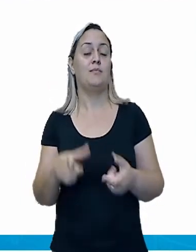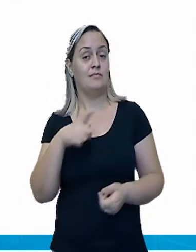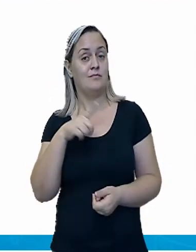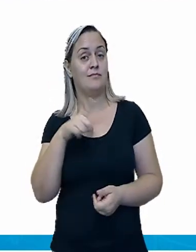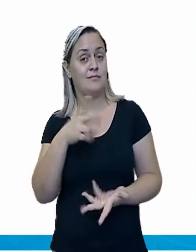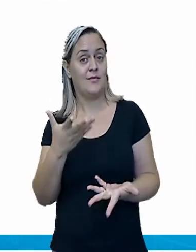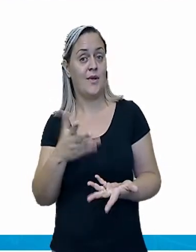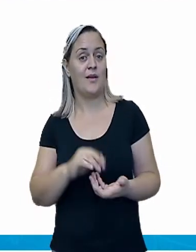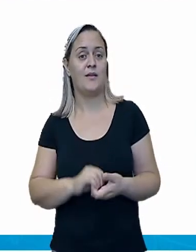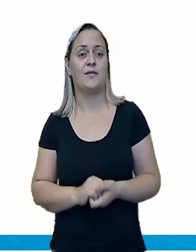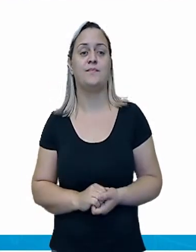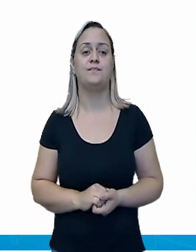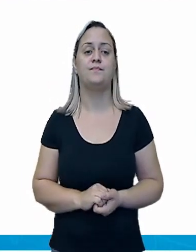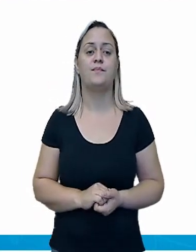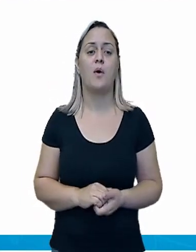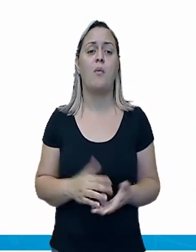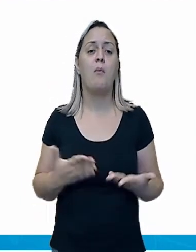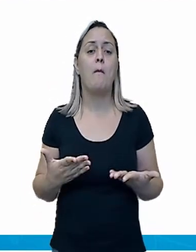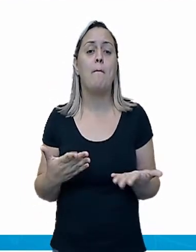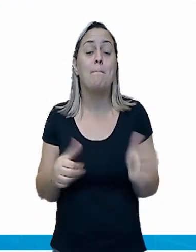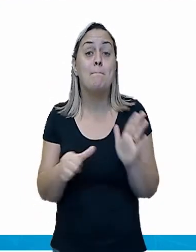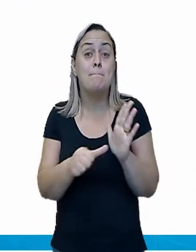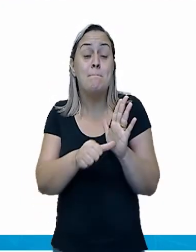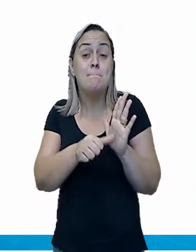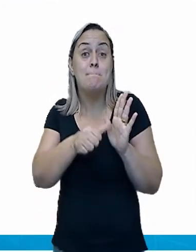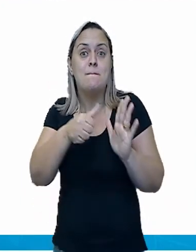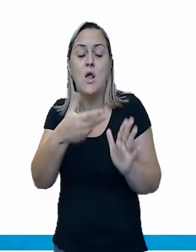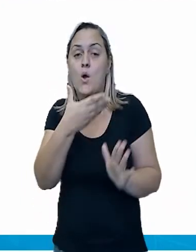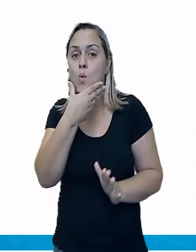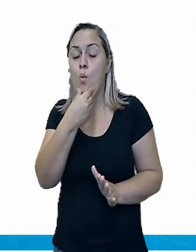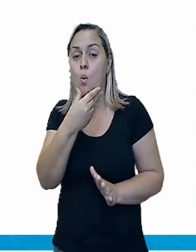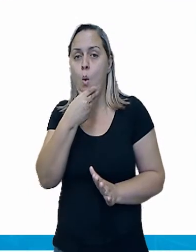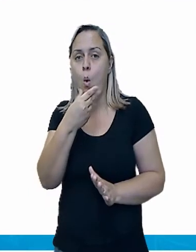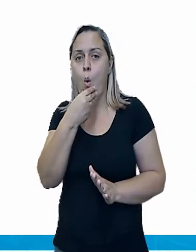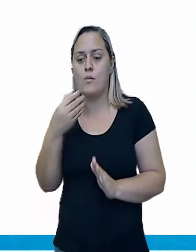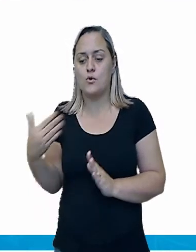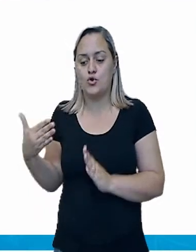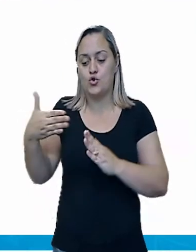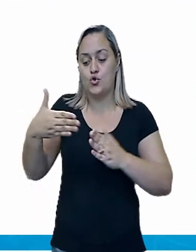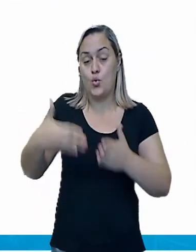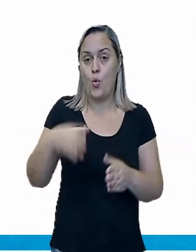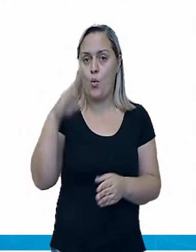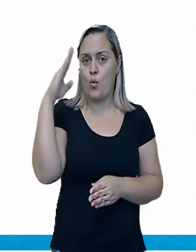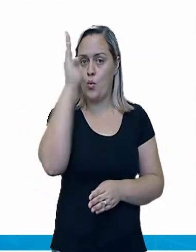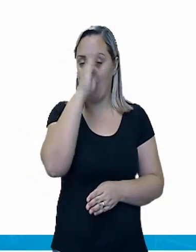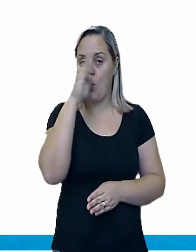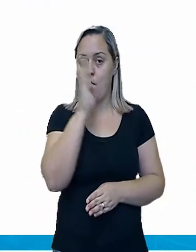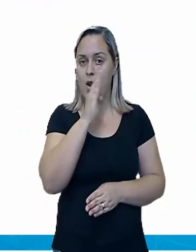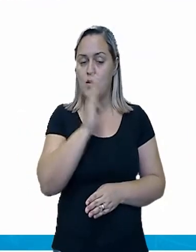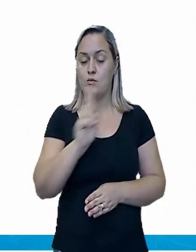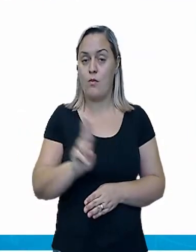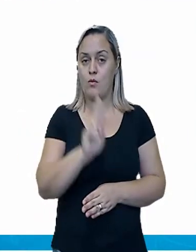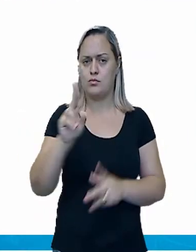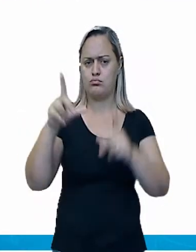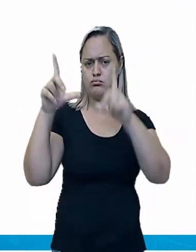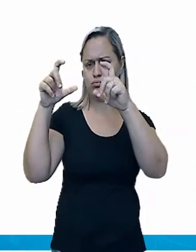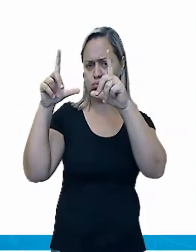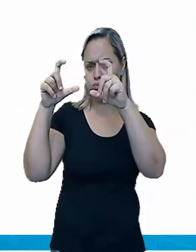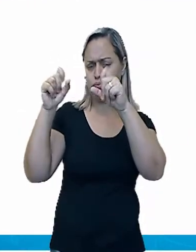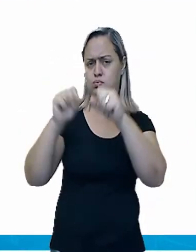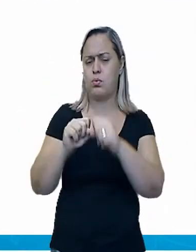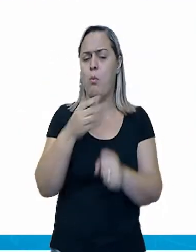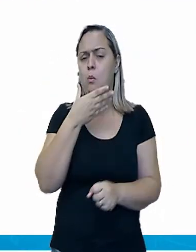primeiro a chegar com a fotografia no Brasil, foi um pintor francês. Ele não era brasileiro, né? Ele era erradicado